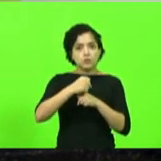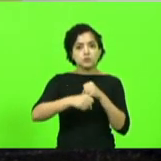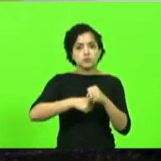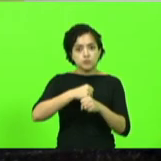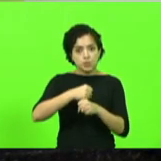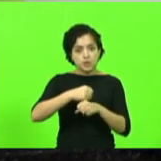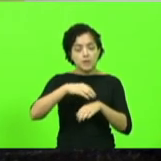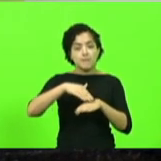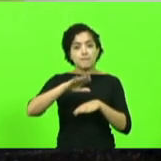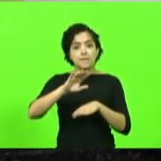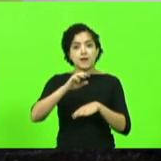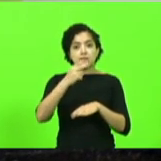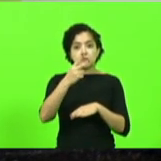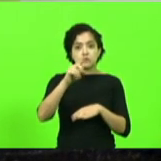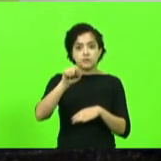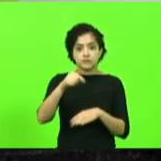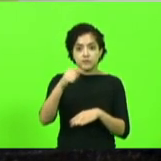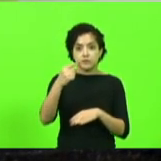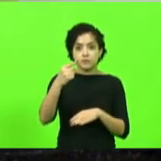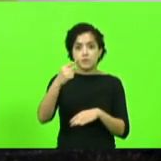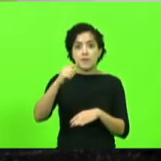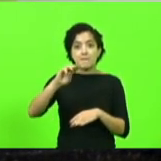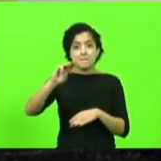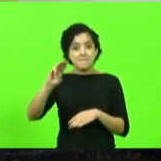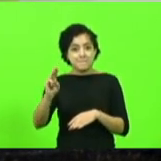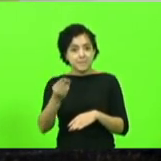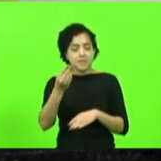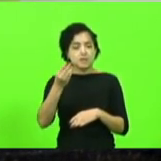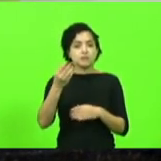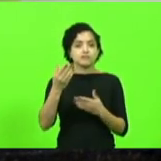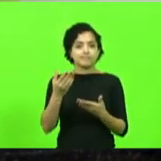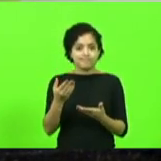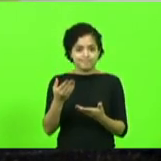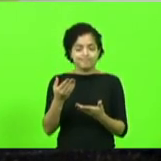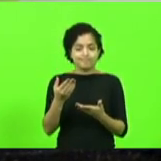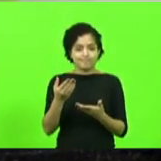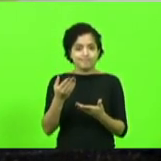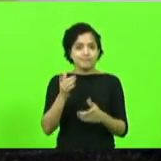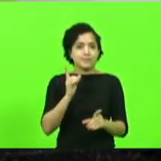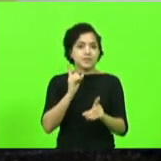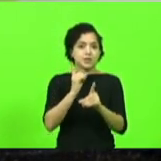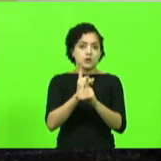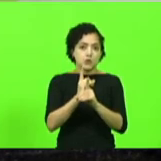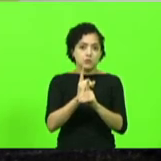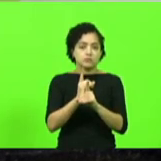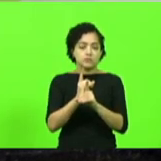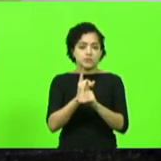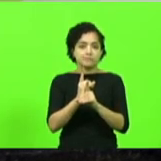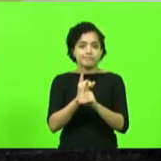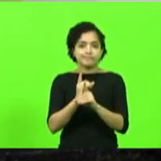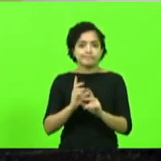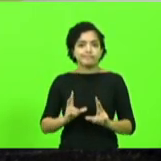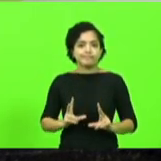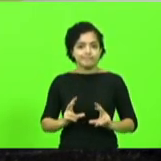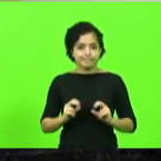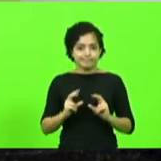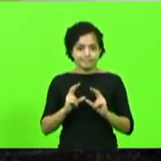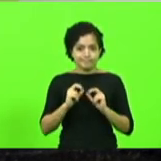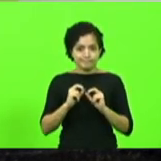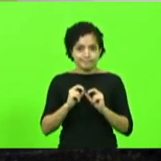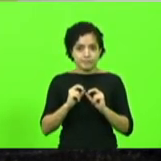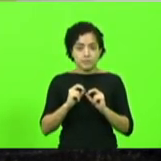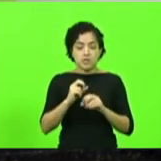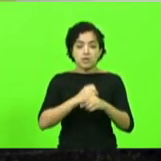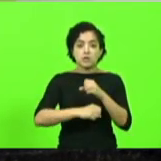mais de 2,1 milhão de pessoas são diagnosticadas. No Brasil, no ano